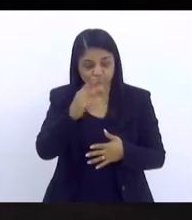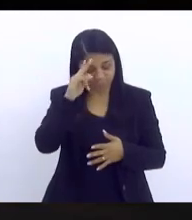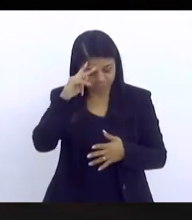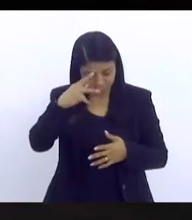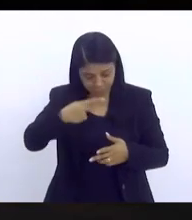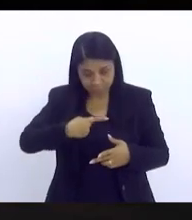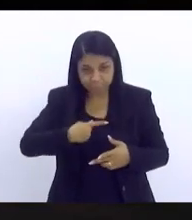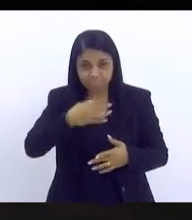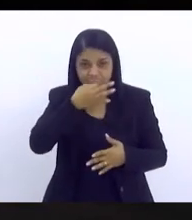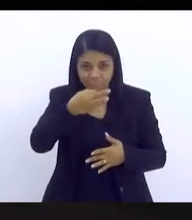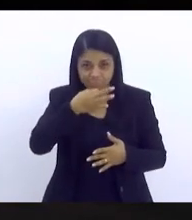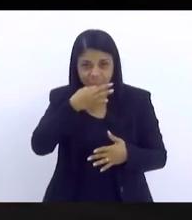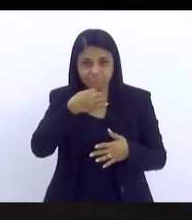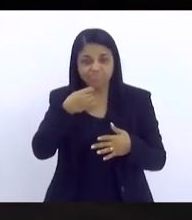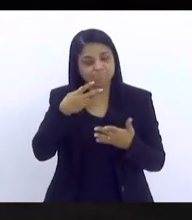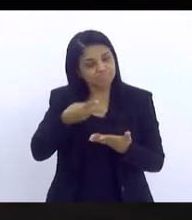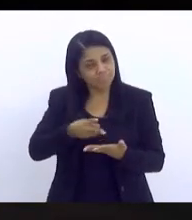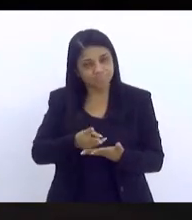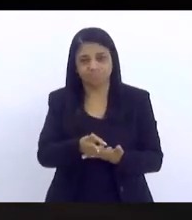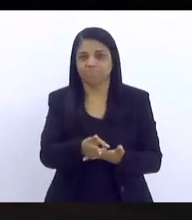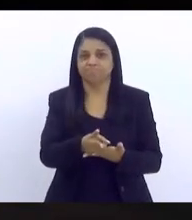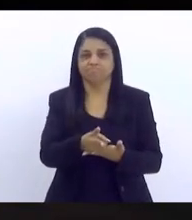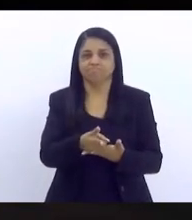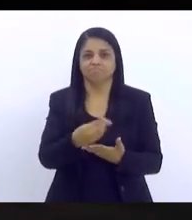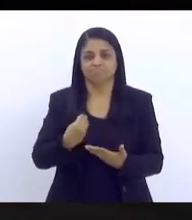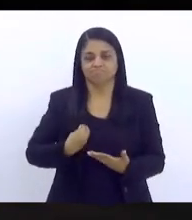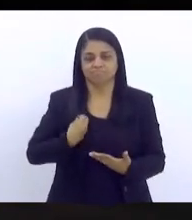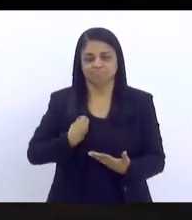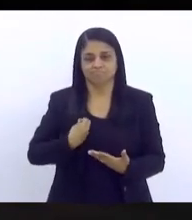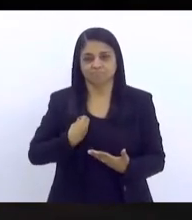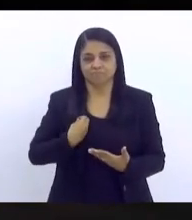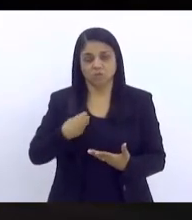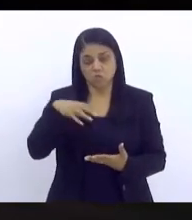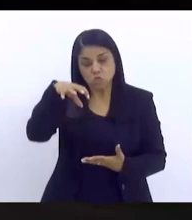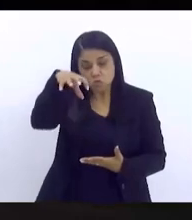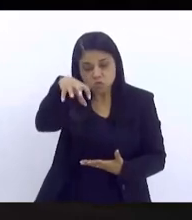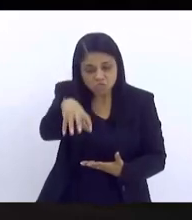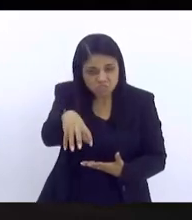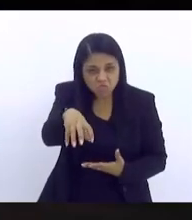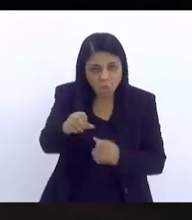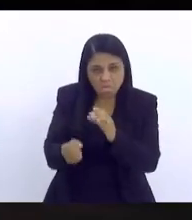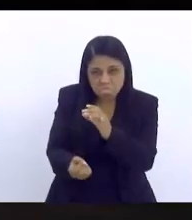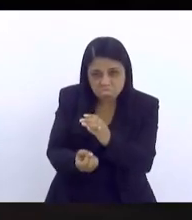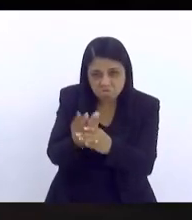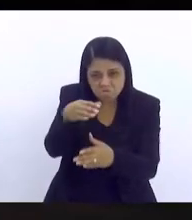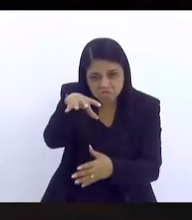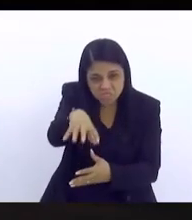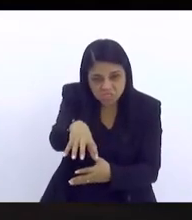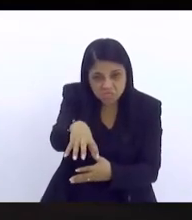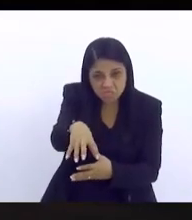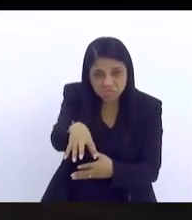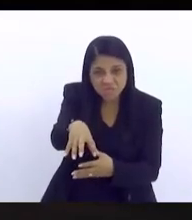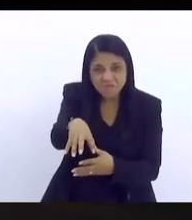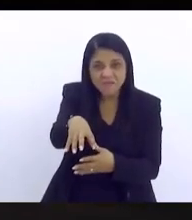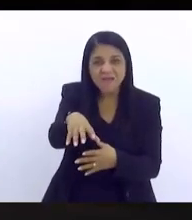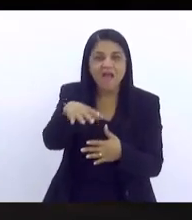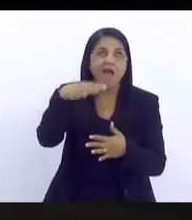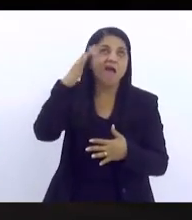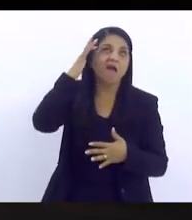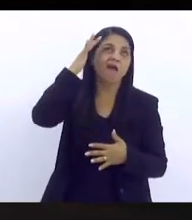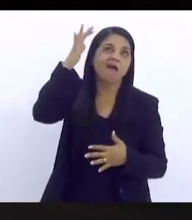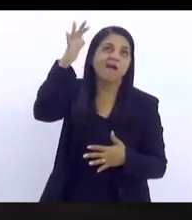que ser uma constante. Assim, não existe um setor mais, aquela metáfora